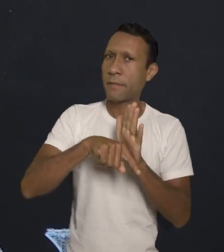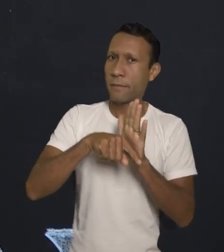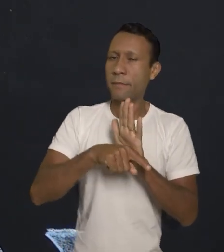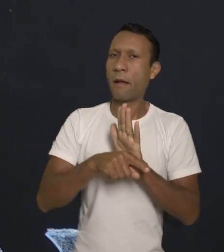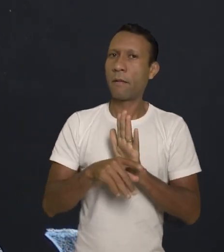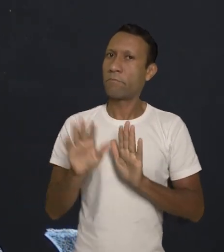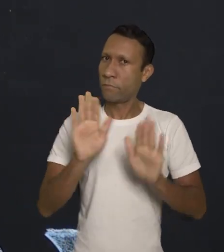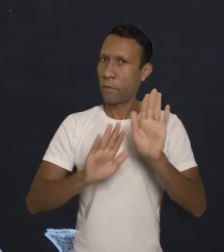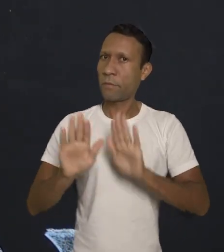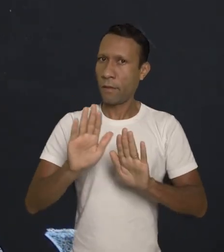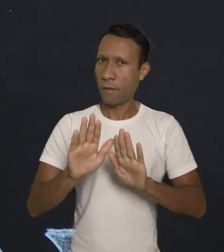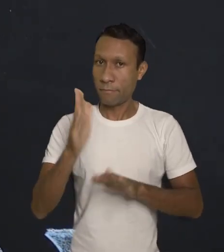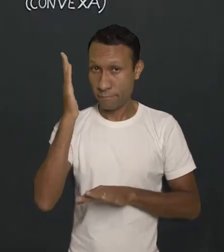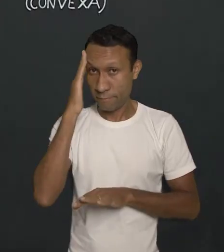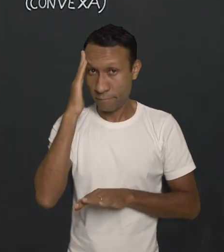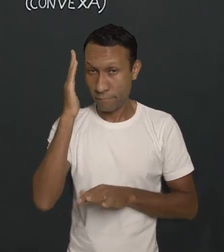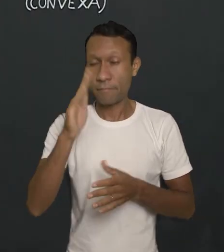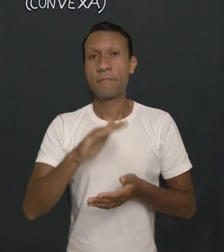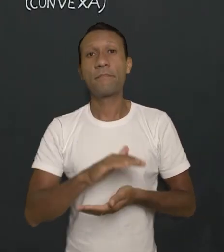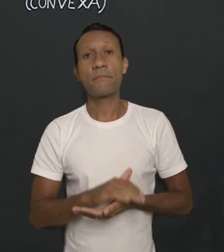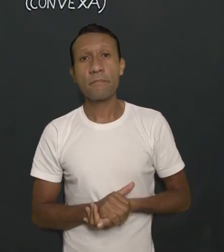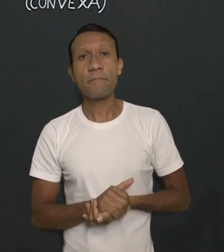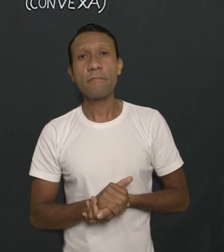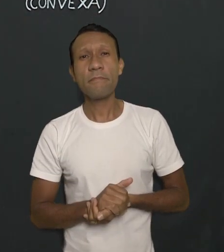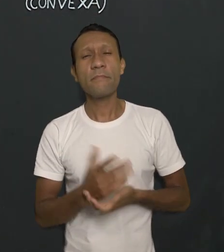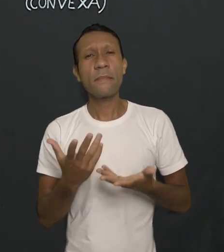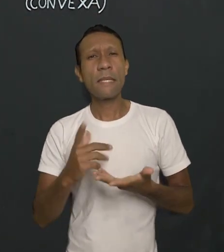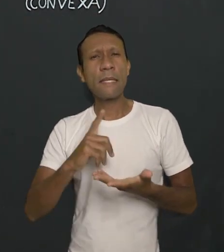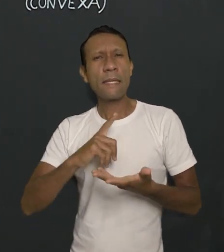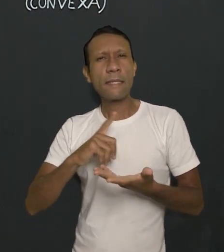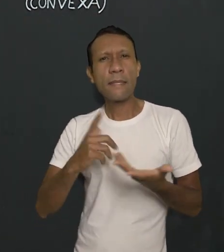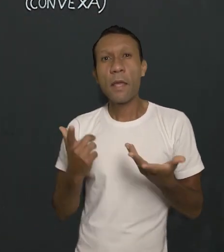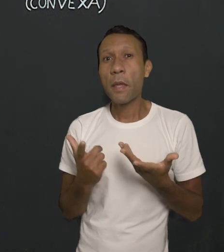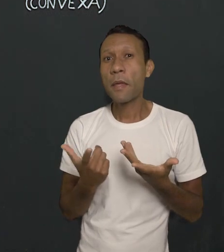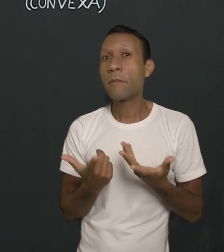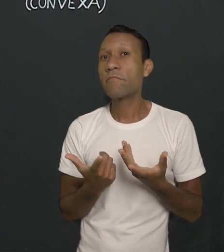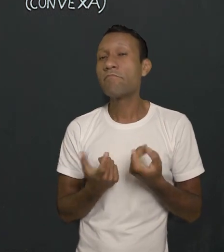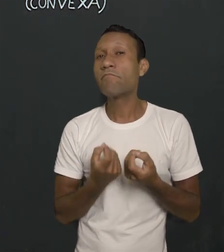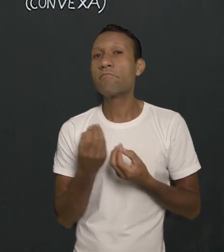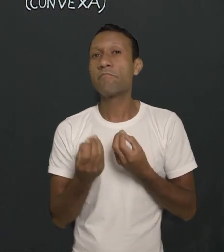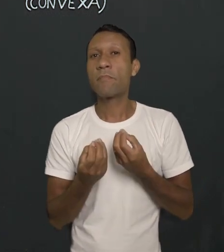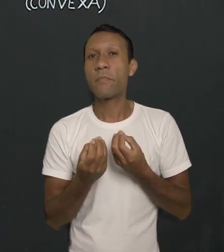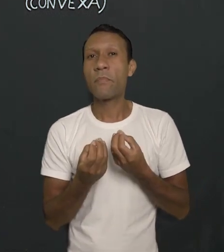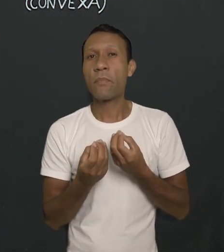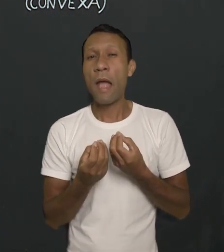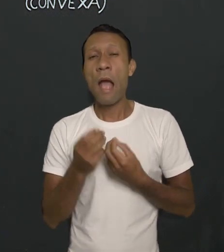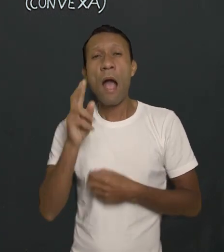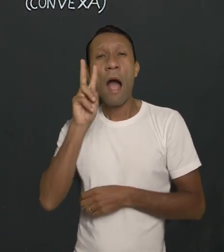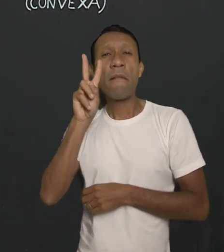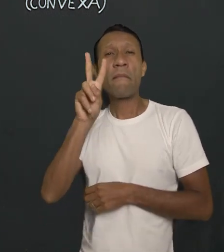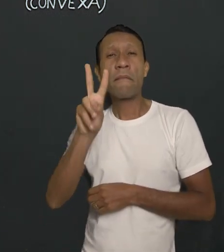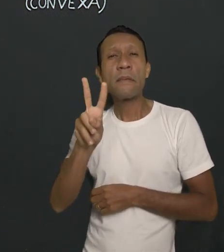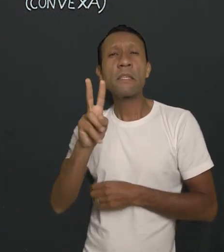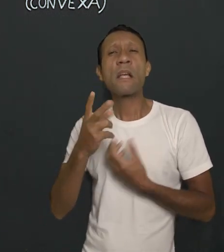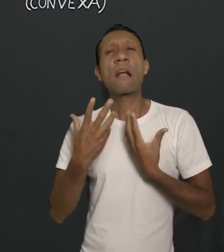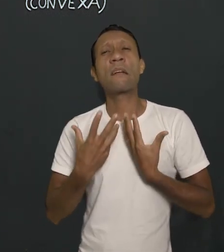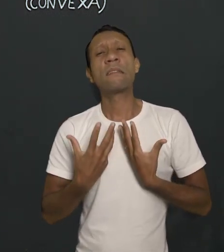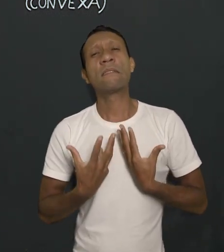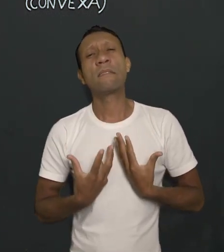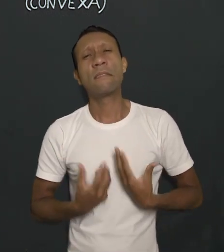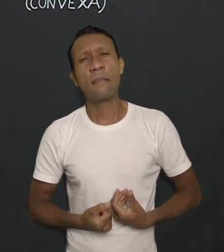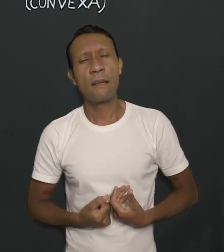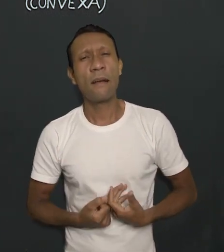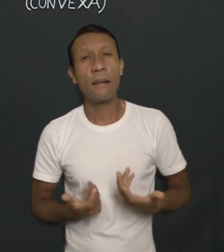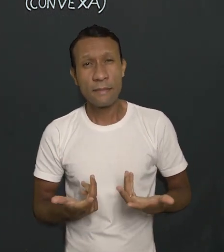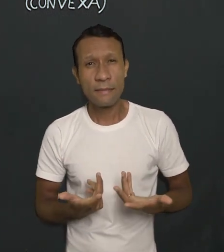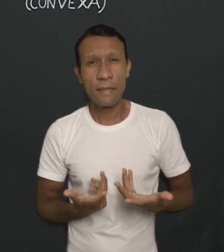tem o caso, você tem que ficar atento. E pra gente fechar nossa aula, vamos falar de um que é a chamada vista cansada. Já